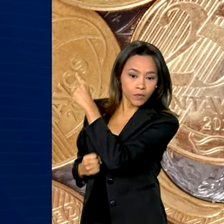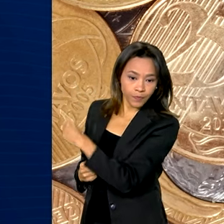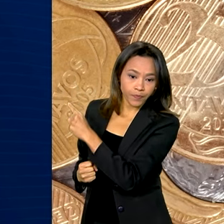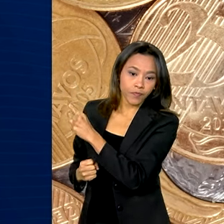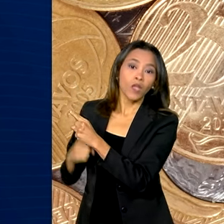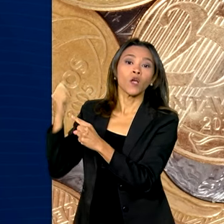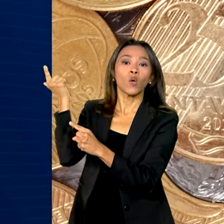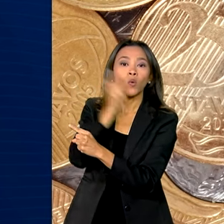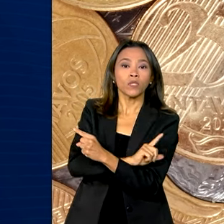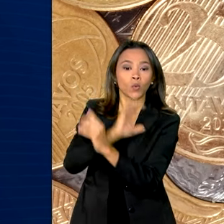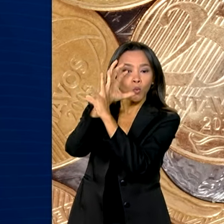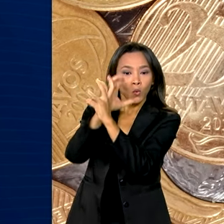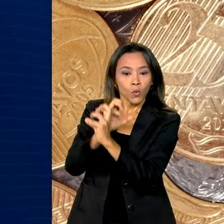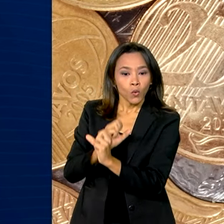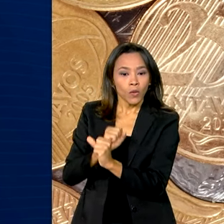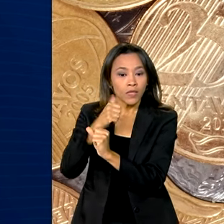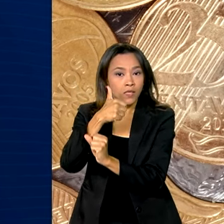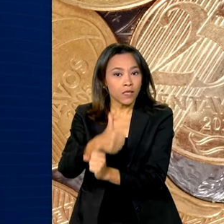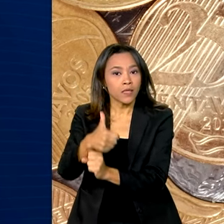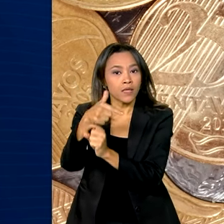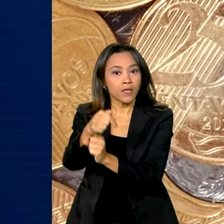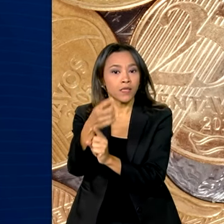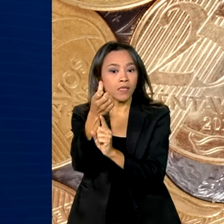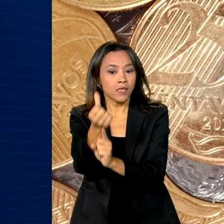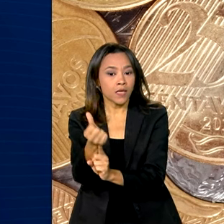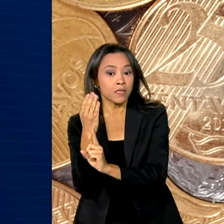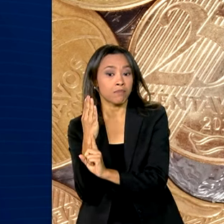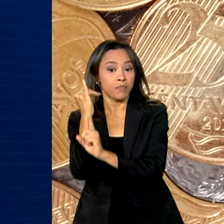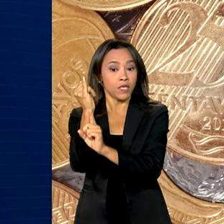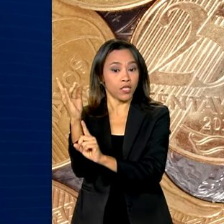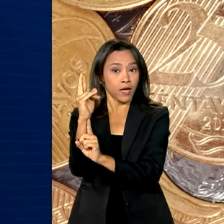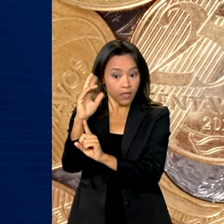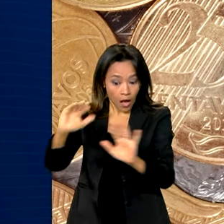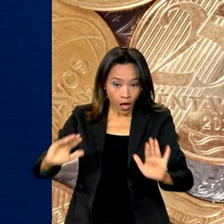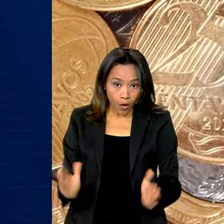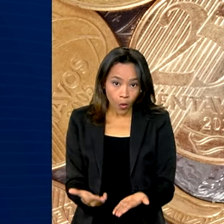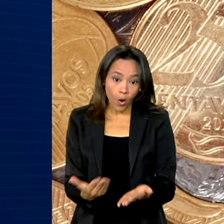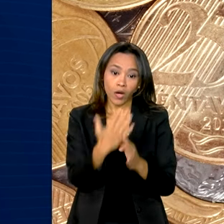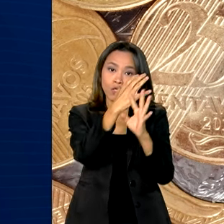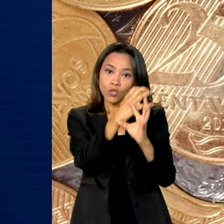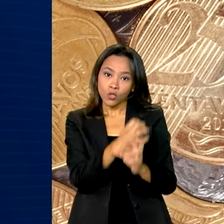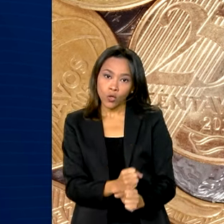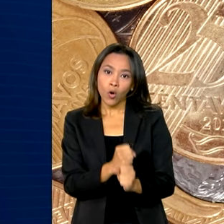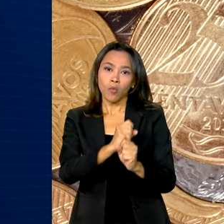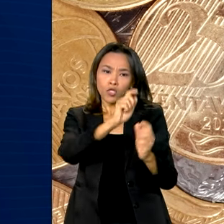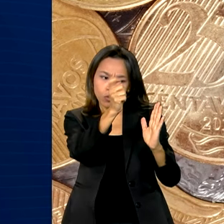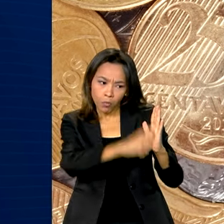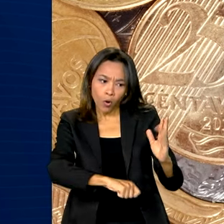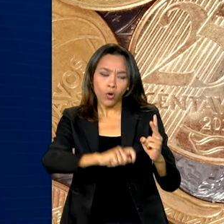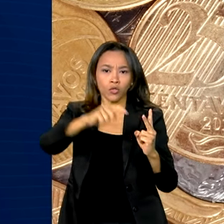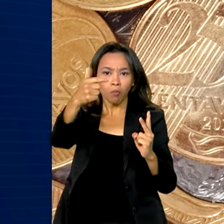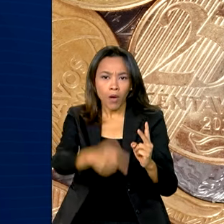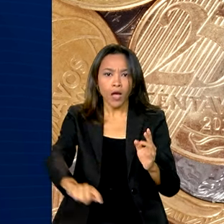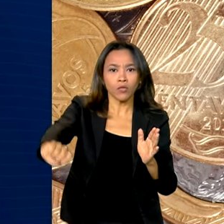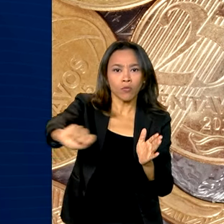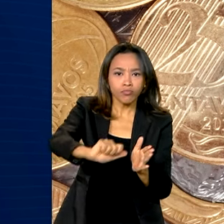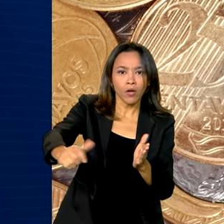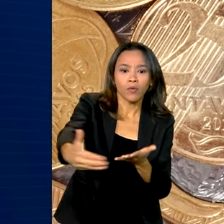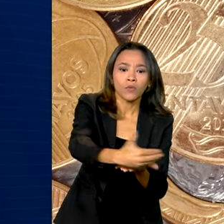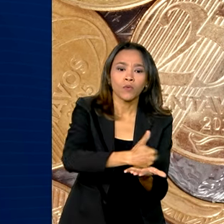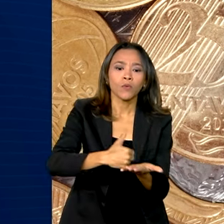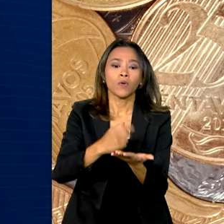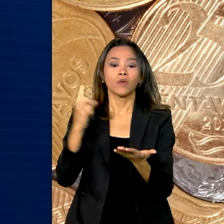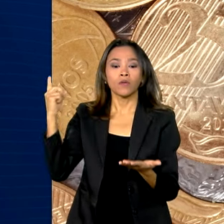a entrada de 176 bilhões de reais. Agora, a soma dos impostos e contribuições totalizou